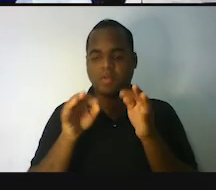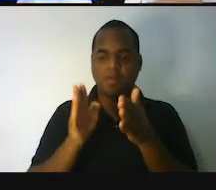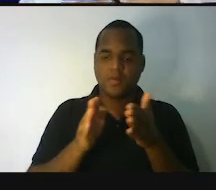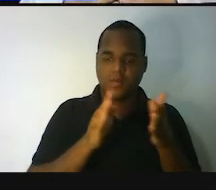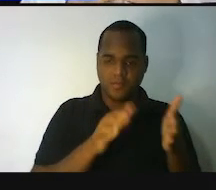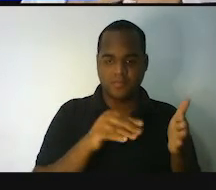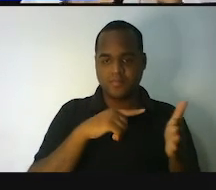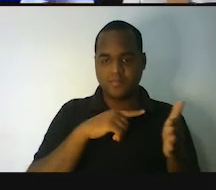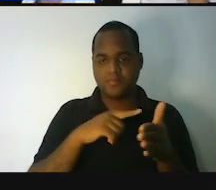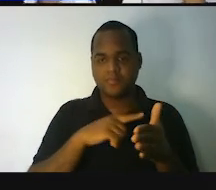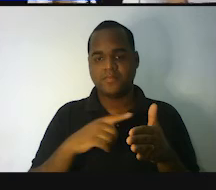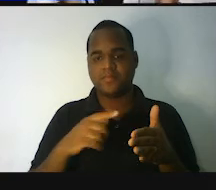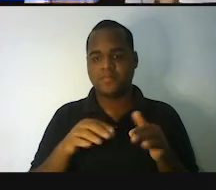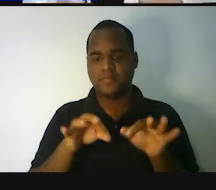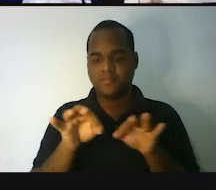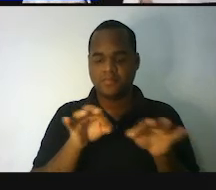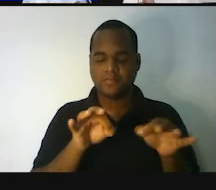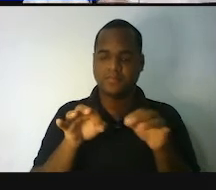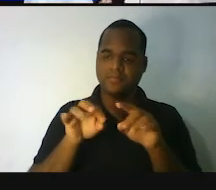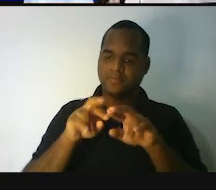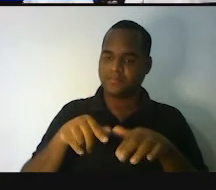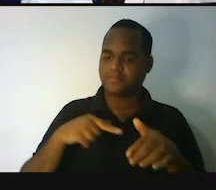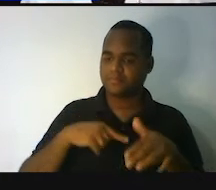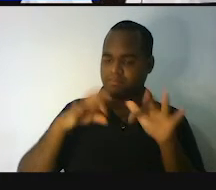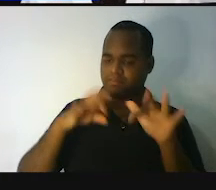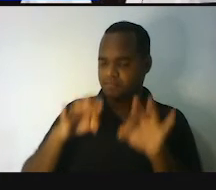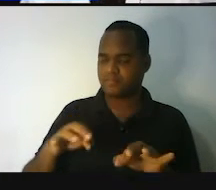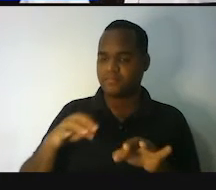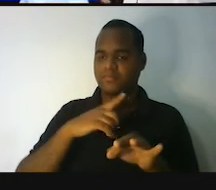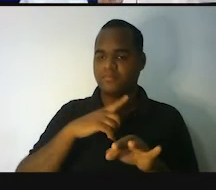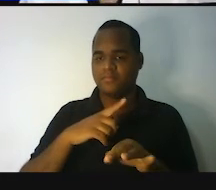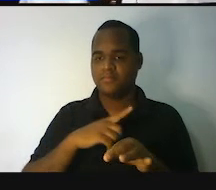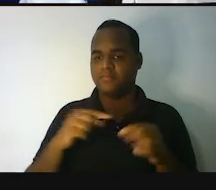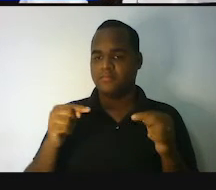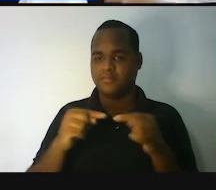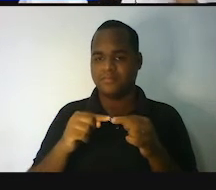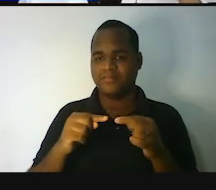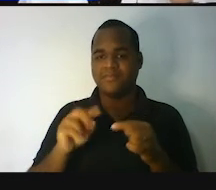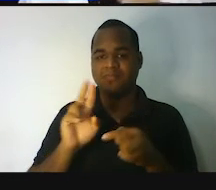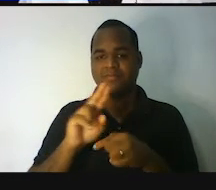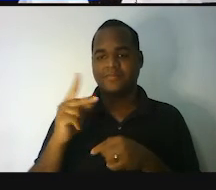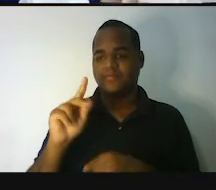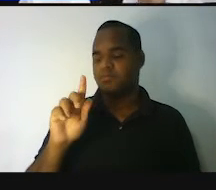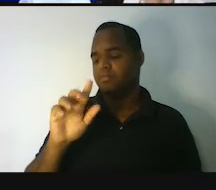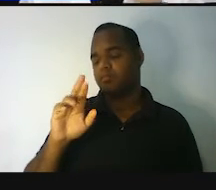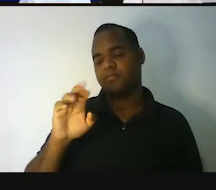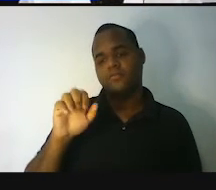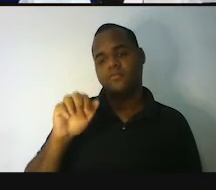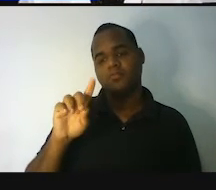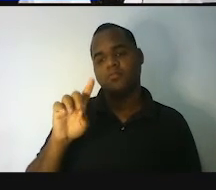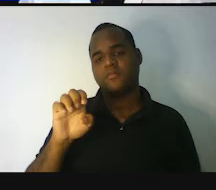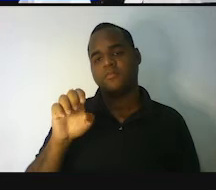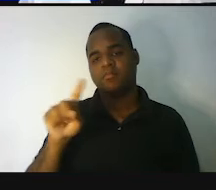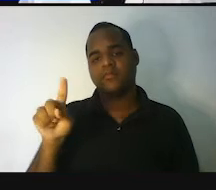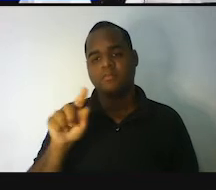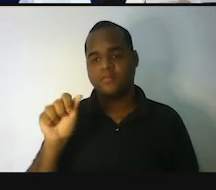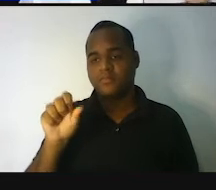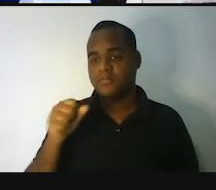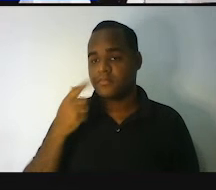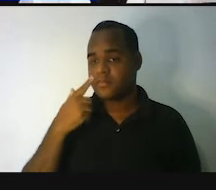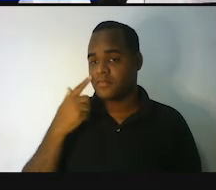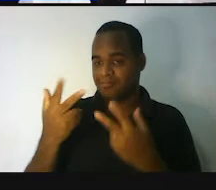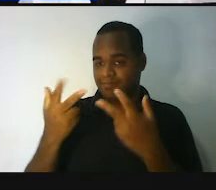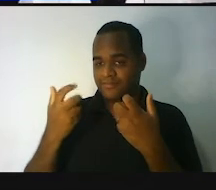né? Dividiu isso em sete tipos. Esses tipos a gente chama de grandezas. Grandezas é tudo aquilo que a gente consegue